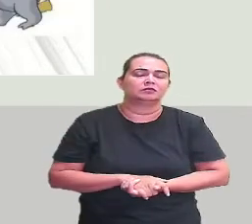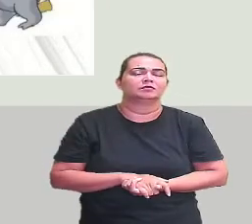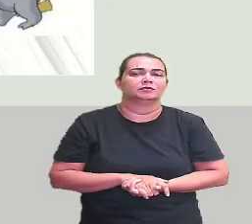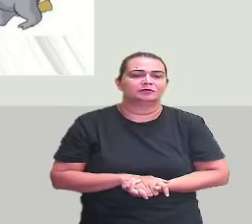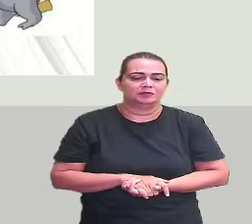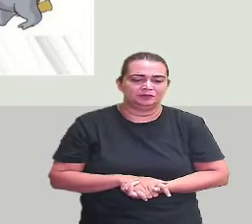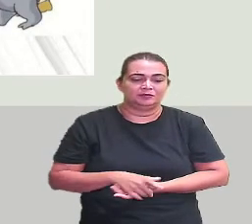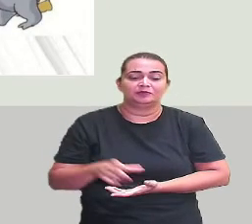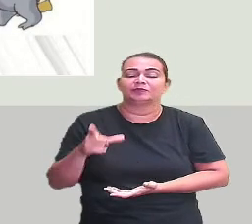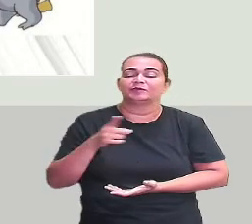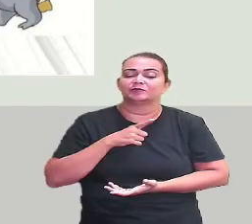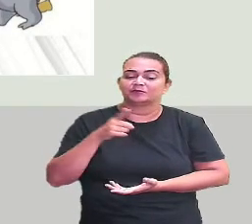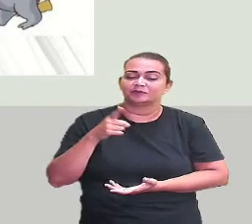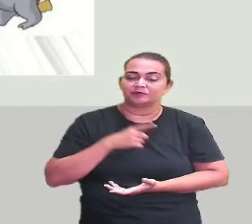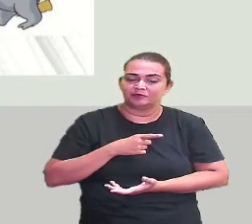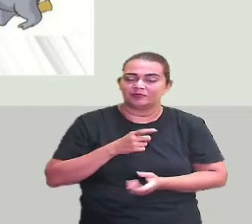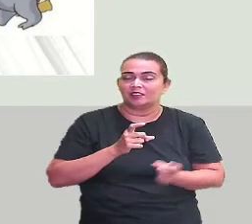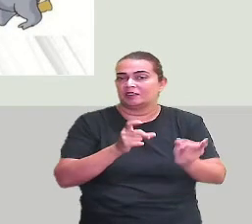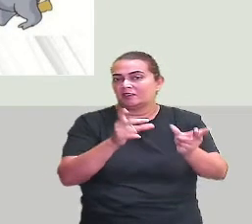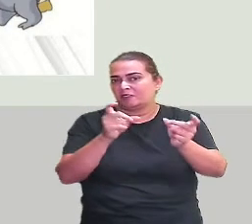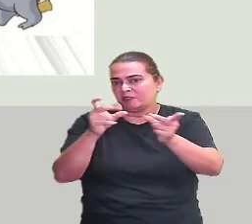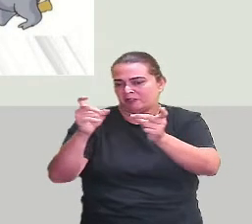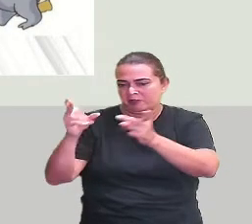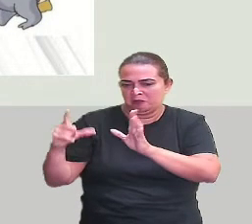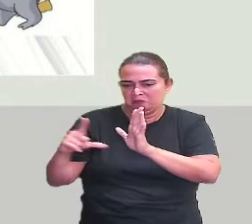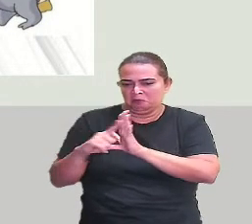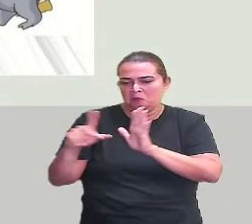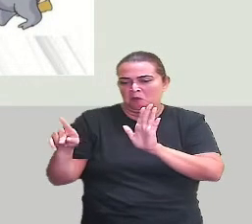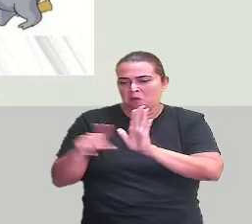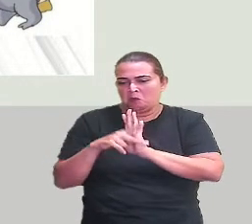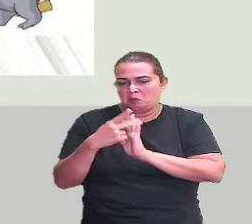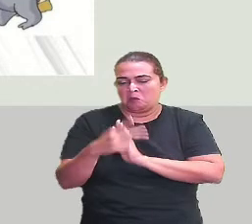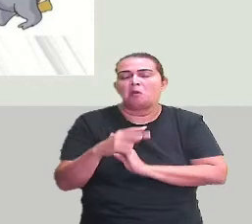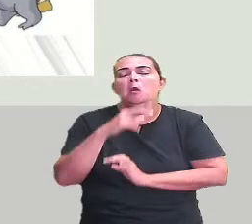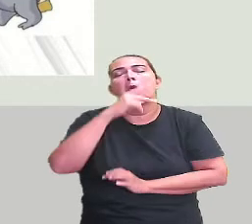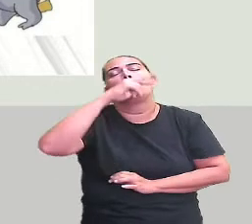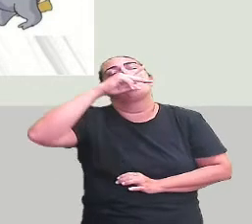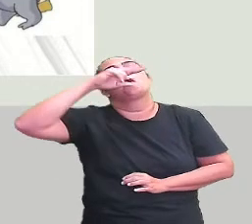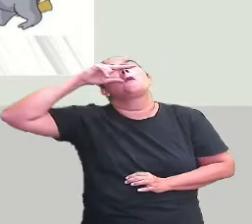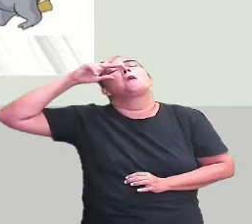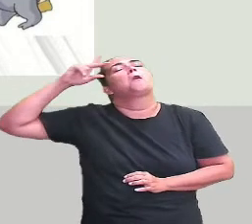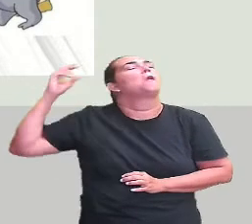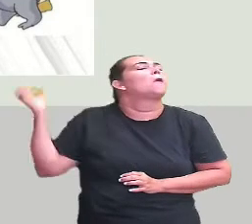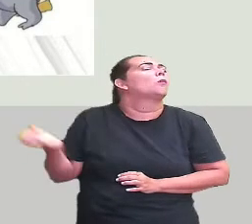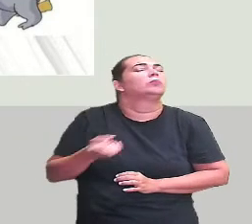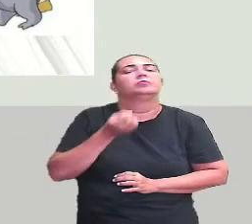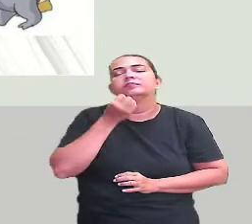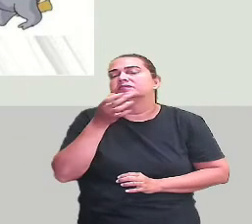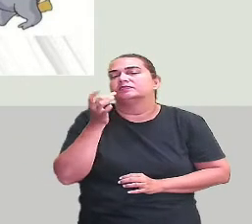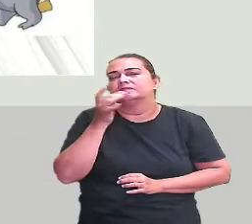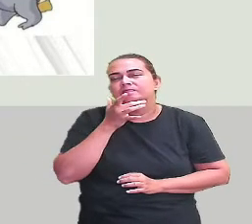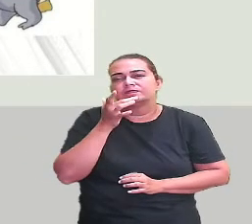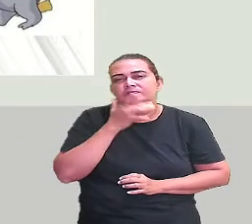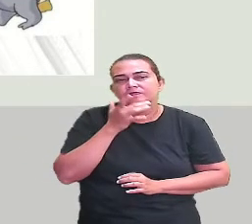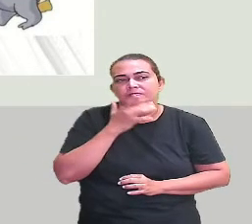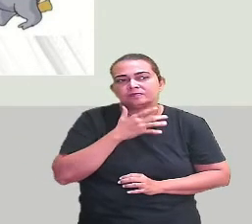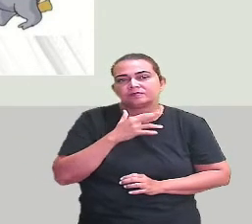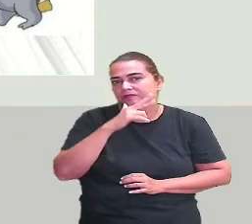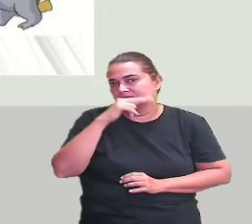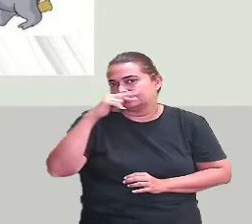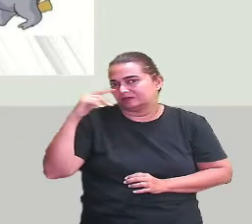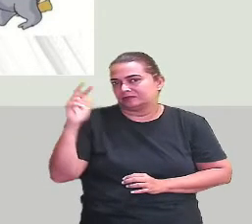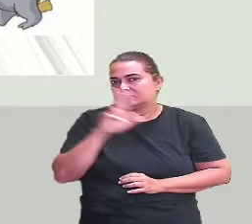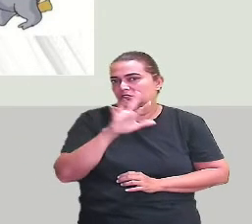Tem uma loja só de plantas e de flores, que tem um cheirinho muito gostoso. E se chama